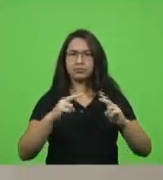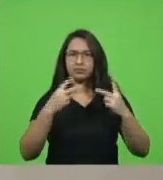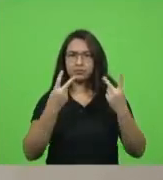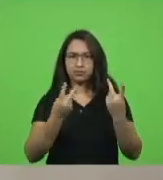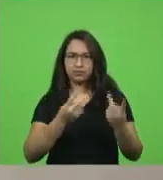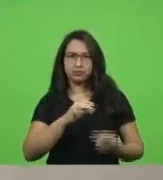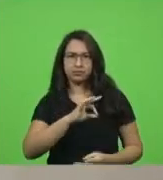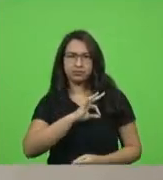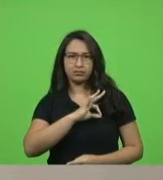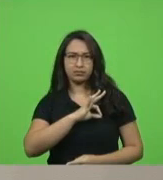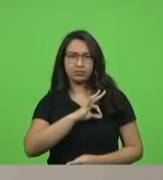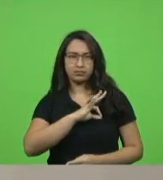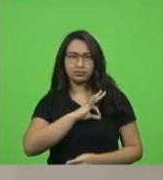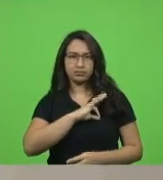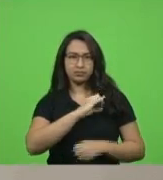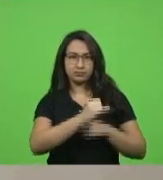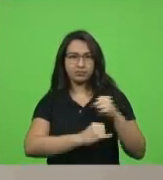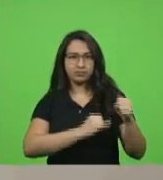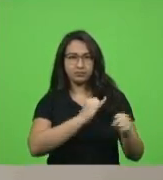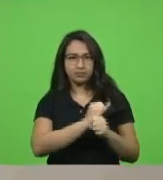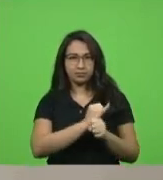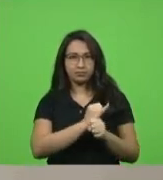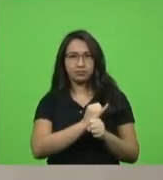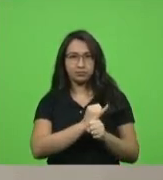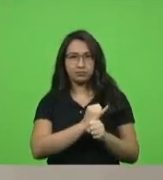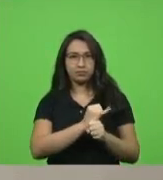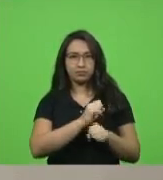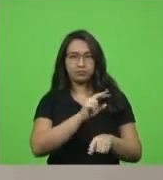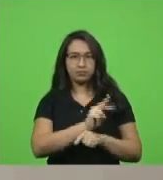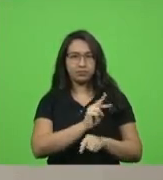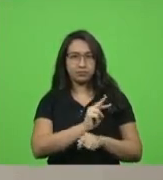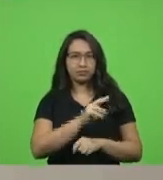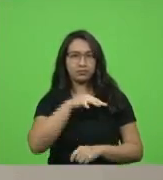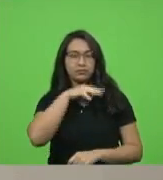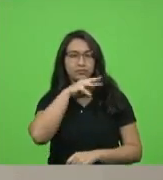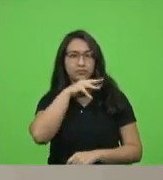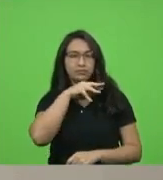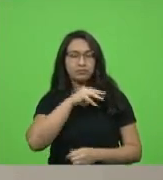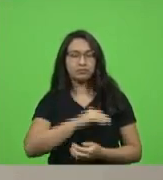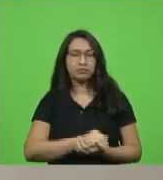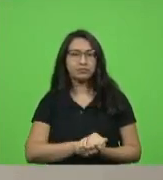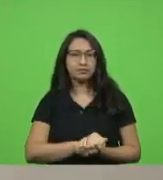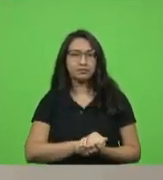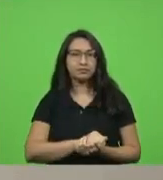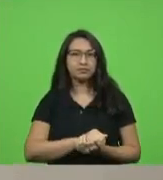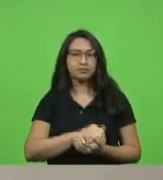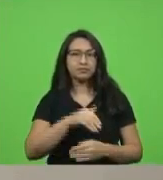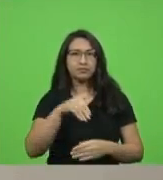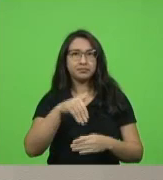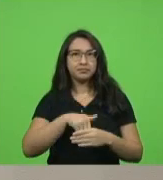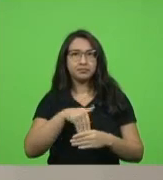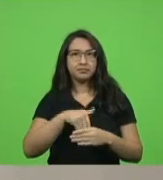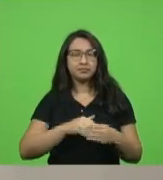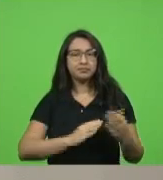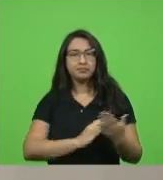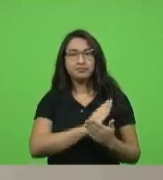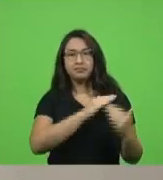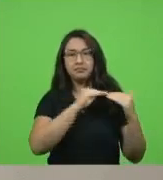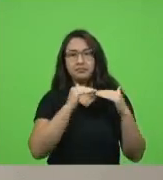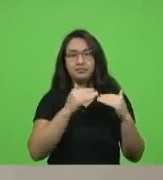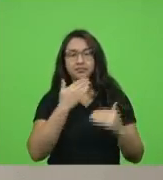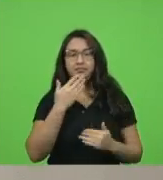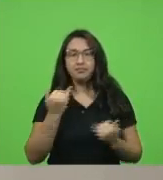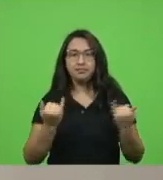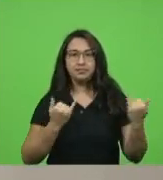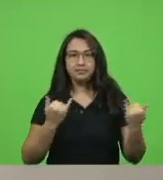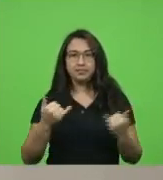discussão não havendo quem queira discutir em votação deputados que aprovam permaneçam como se encontram aprovado por unanimidade pedido